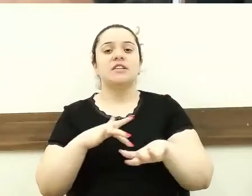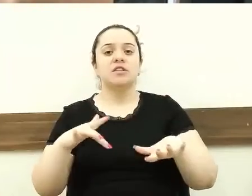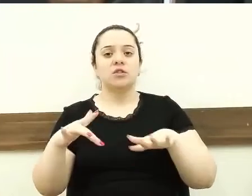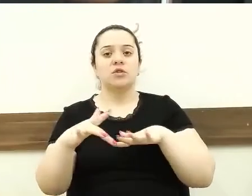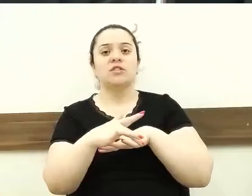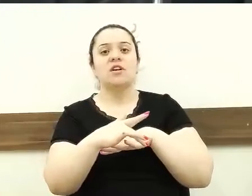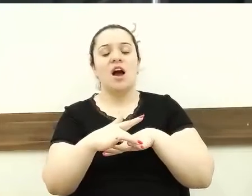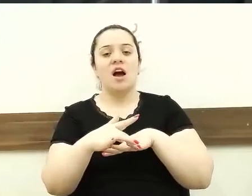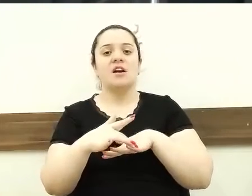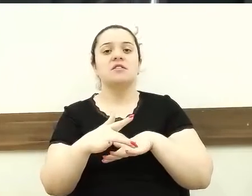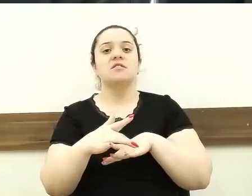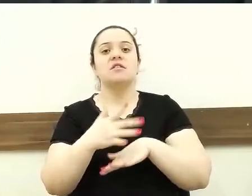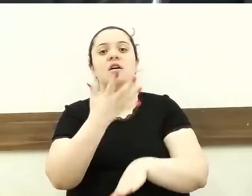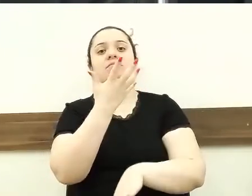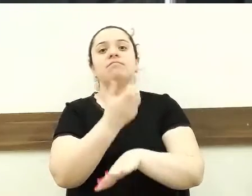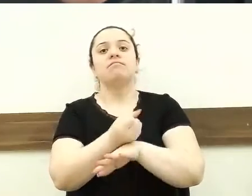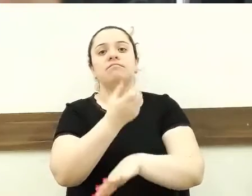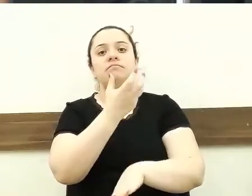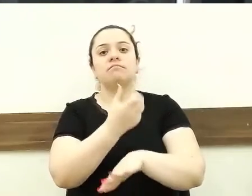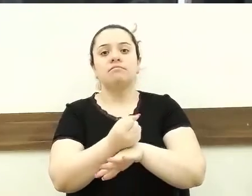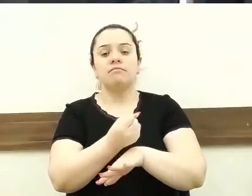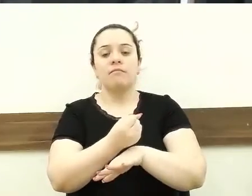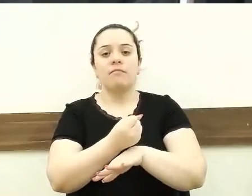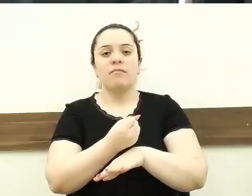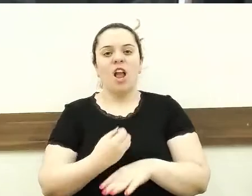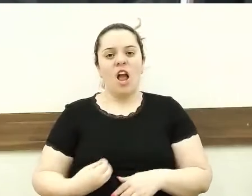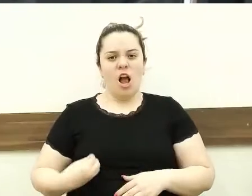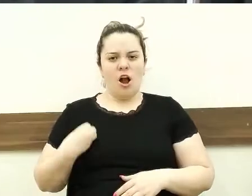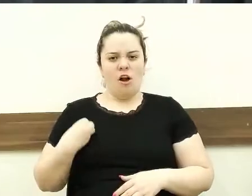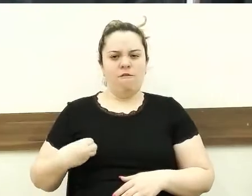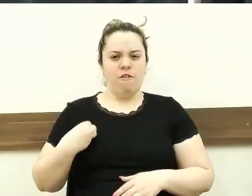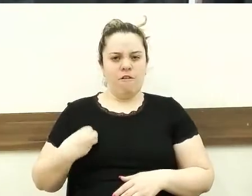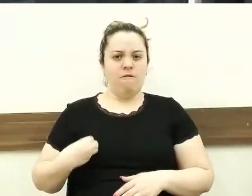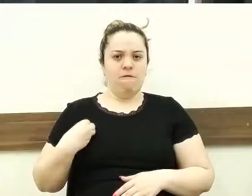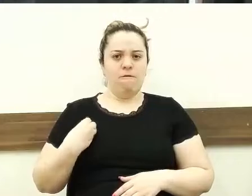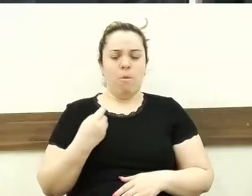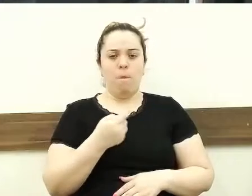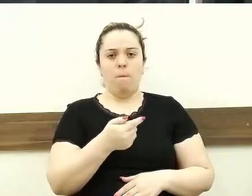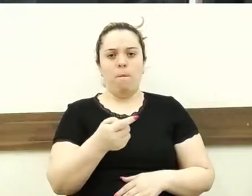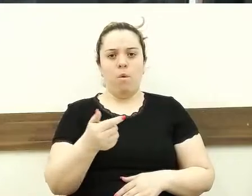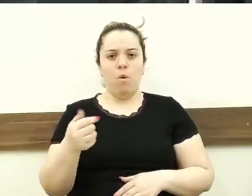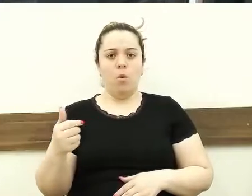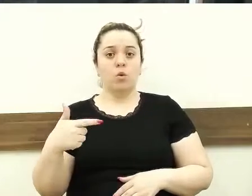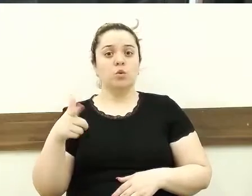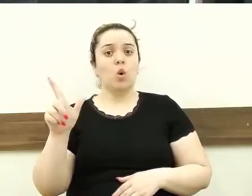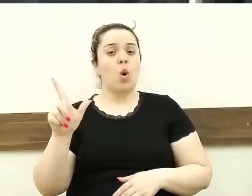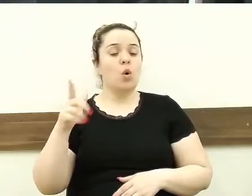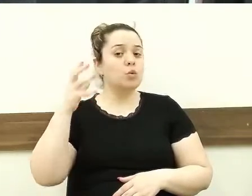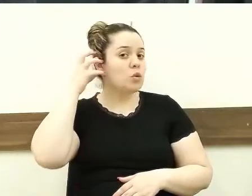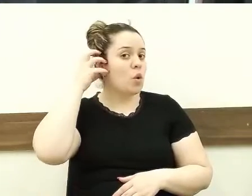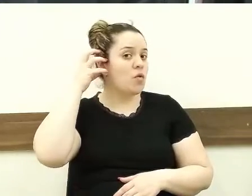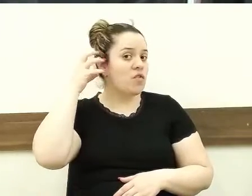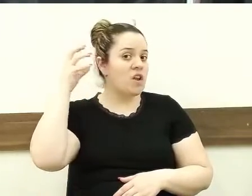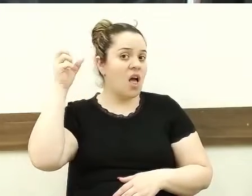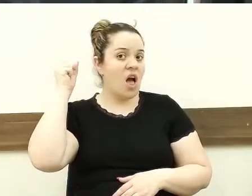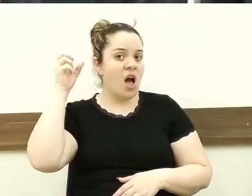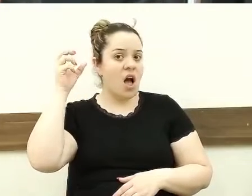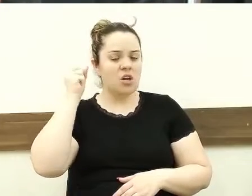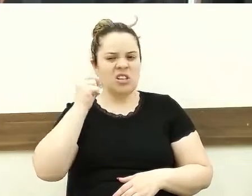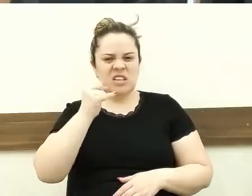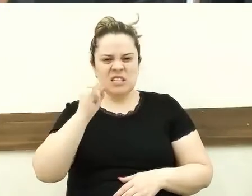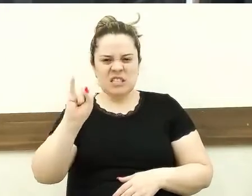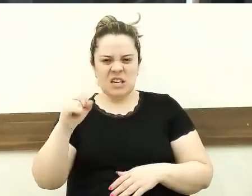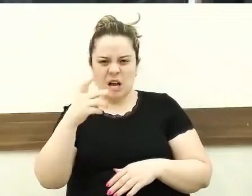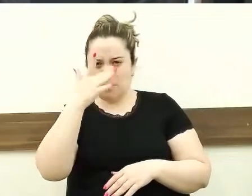ao vivo, poucos. Outros também, ouvindo rádio, quem está em uma empresa que muitas vezes não tem um rádio,